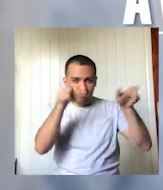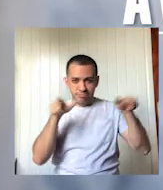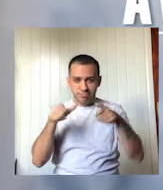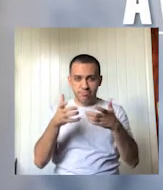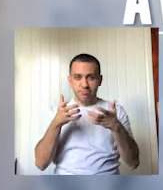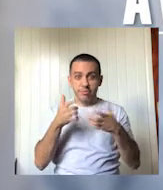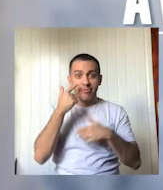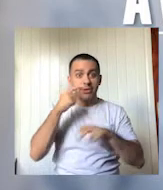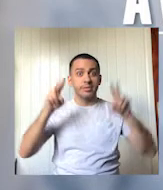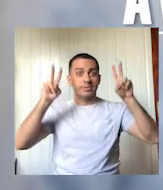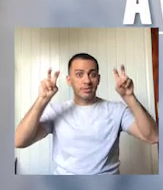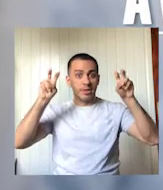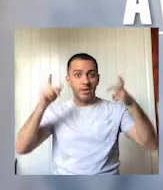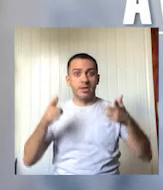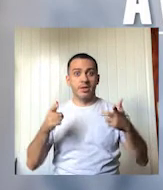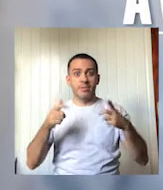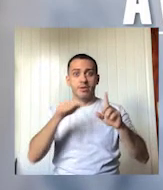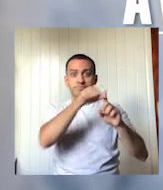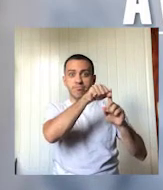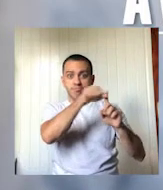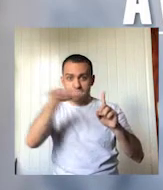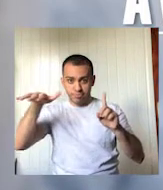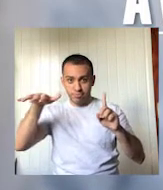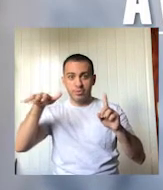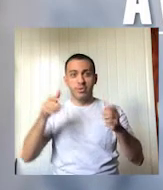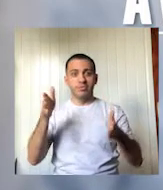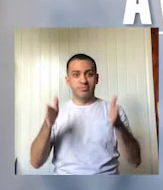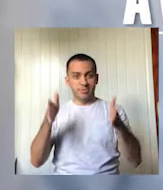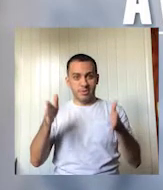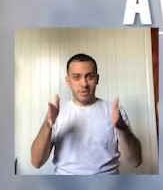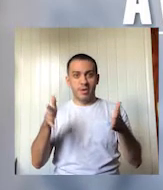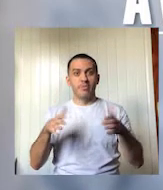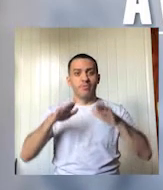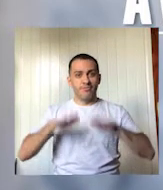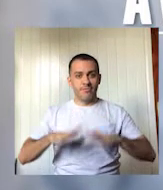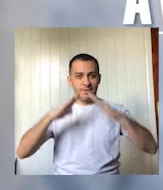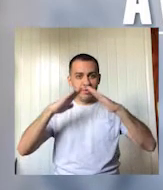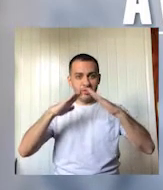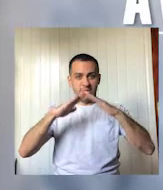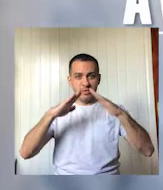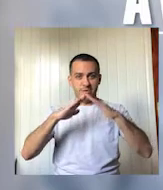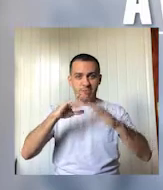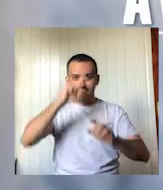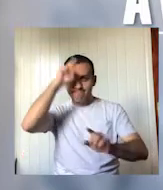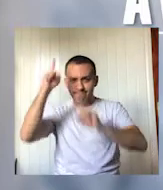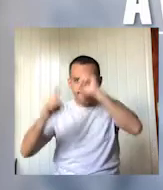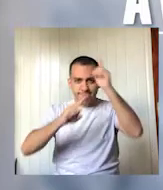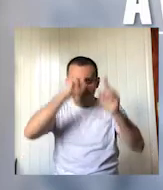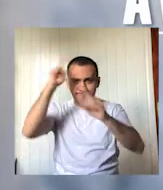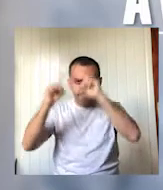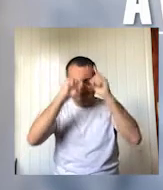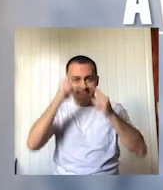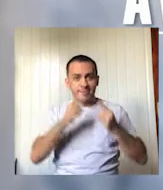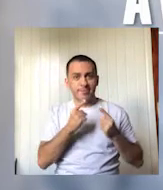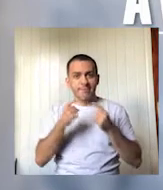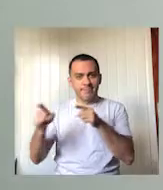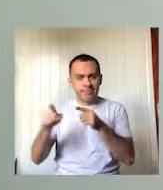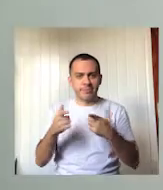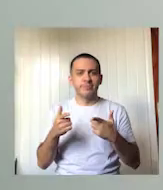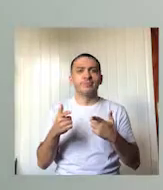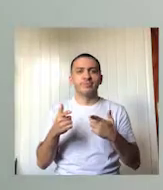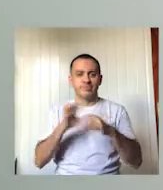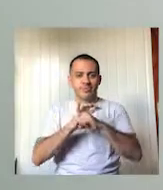próximo volume, Extensão Universitária em Tempos de Pandemia, Reinvenções de Práticas e Enfrentamento da Covid-19.